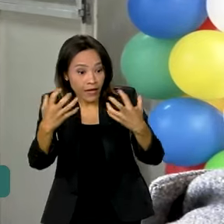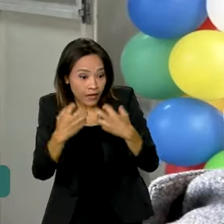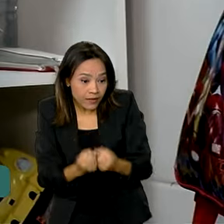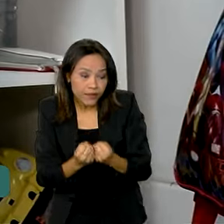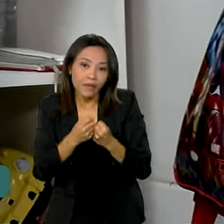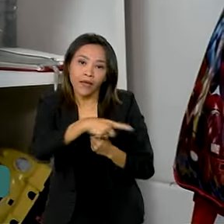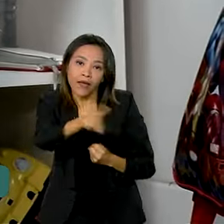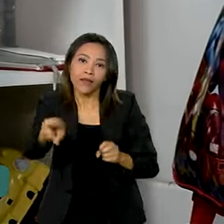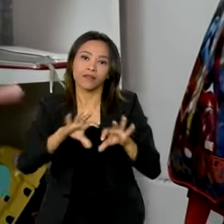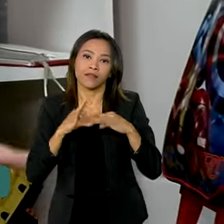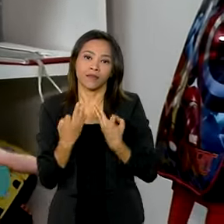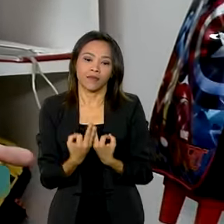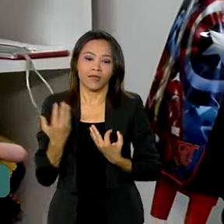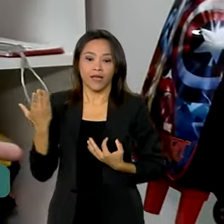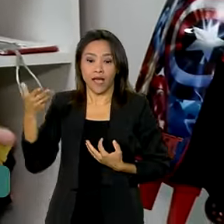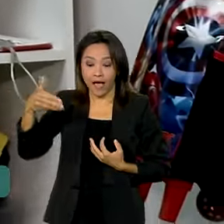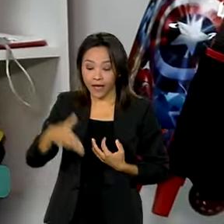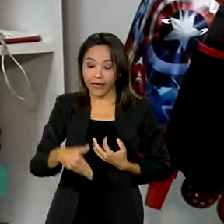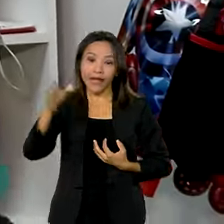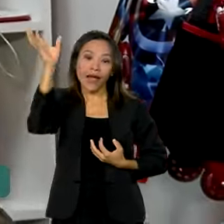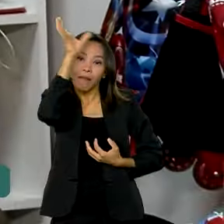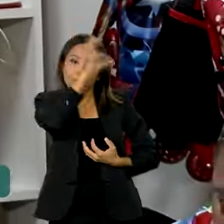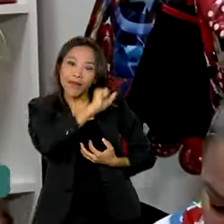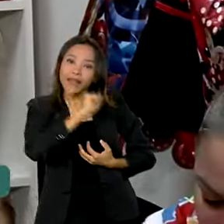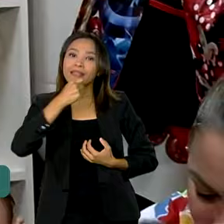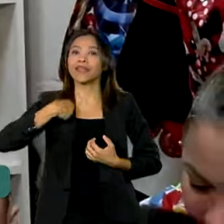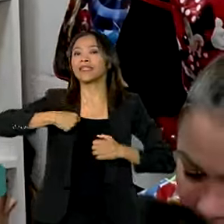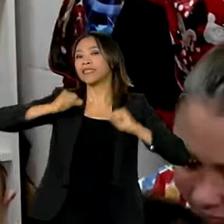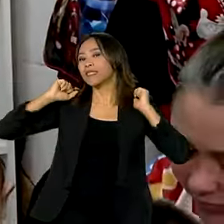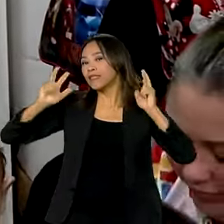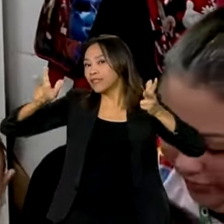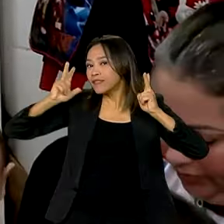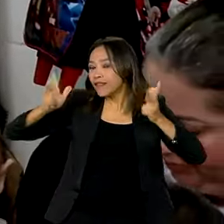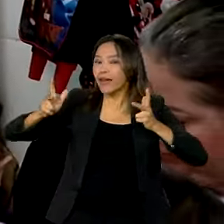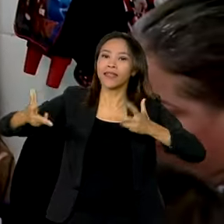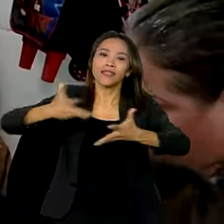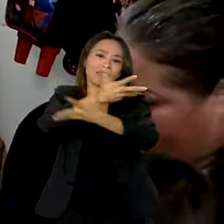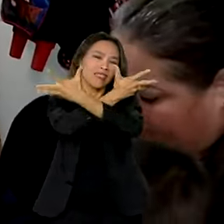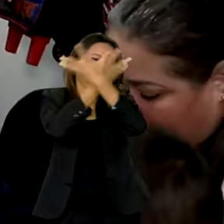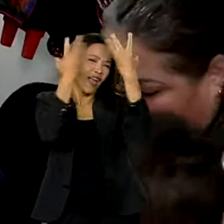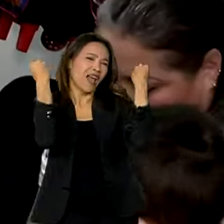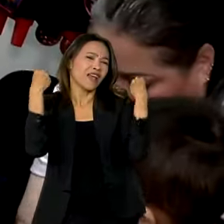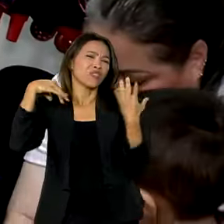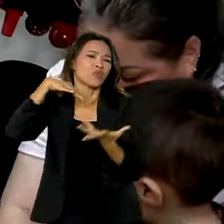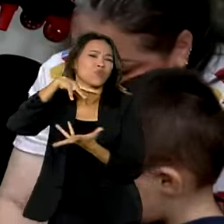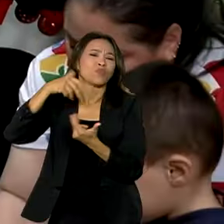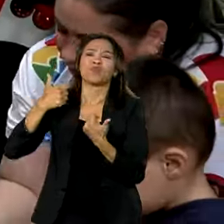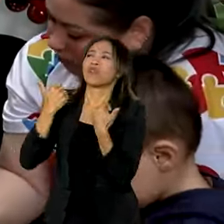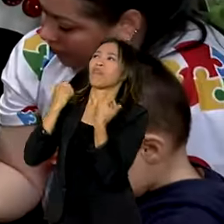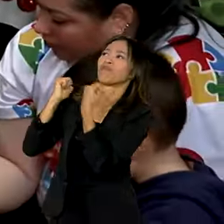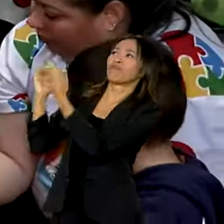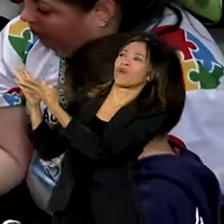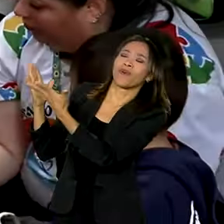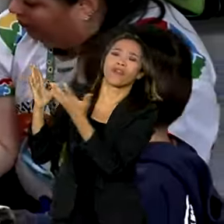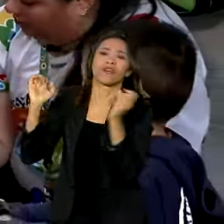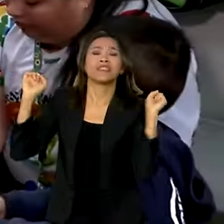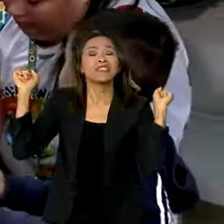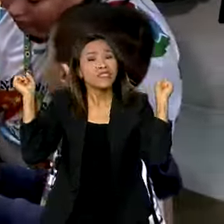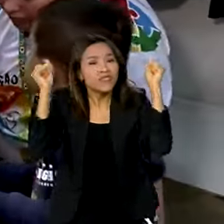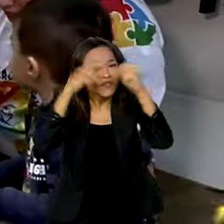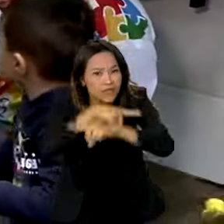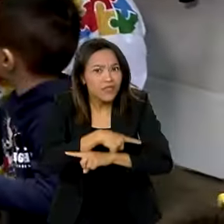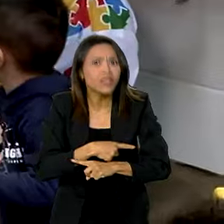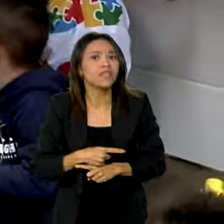melhor maneira. Aqui elas aprendem, se divertem, esquecem o mundo lá fora. E depois de dias tão difíceis